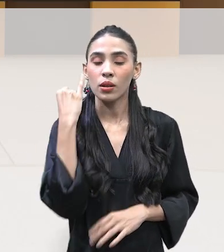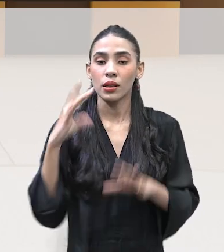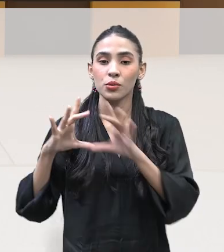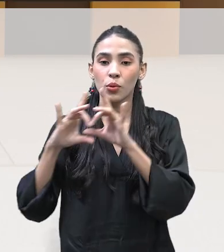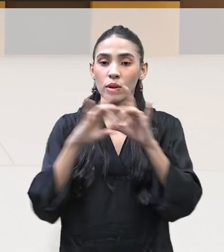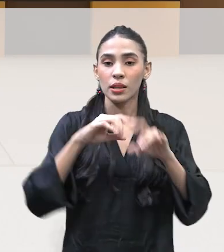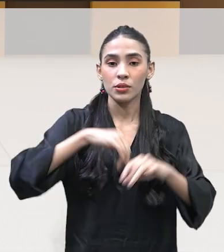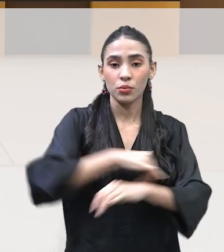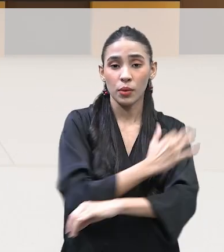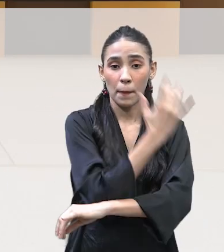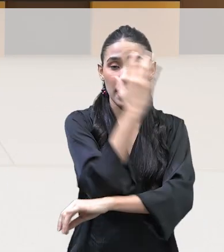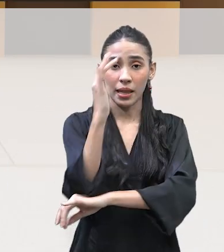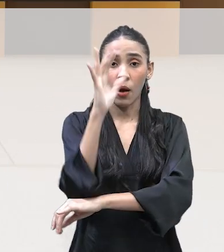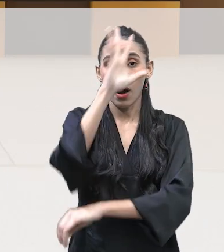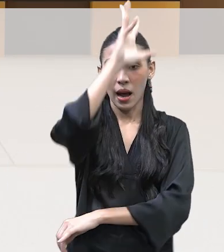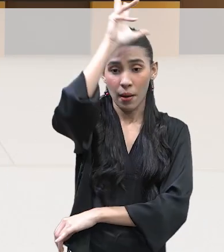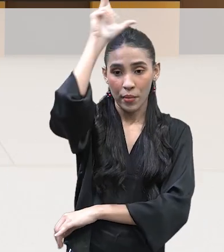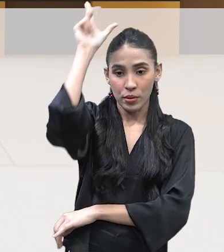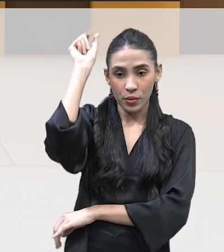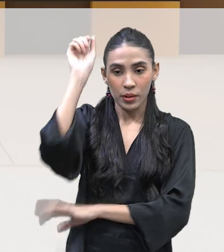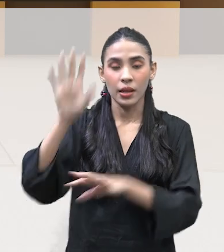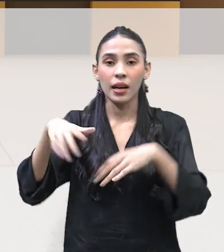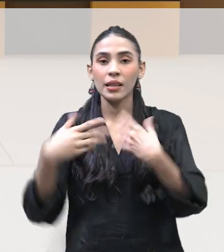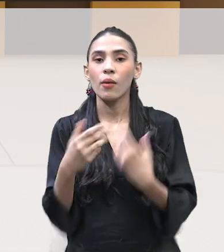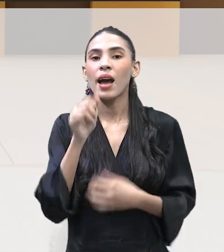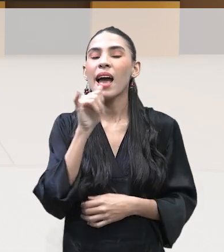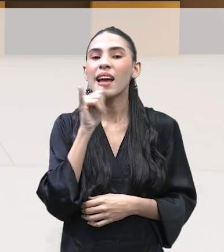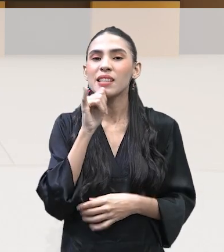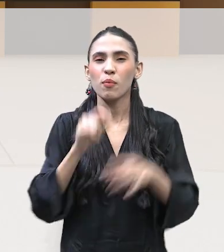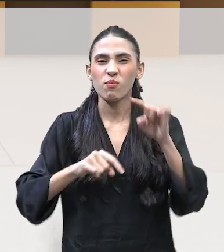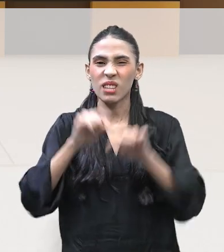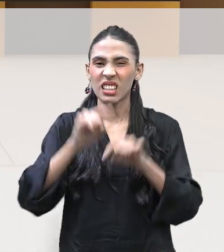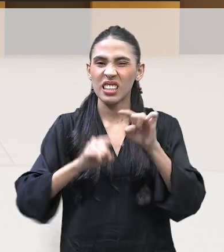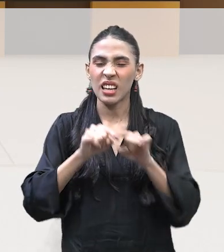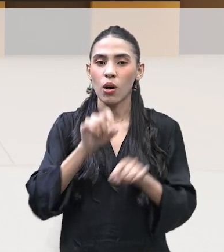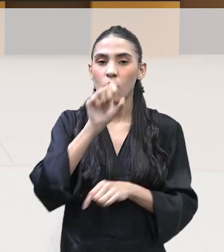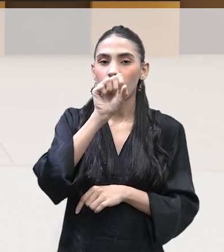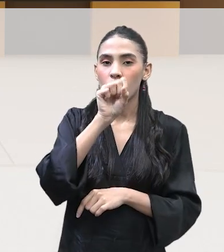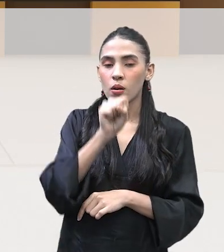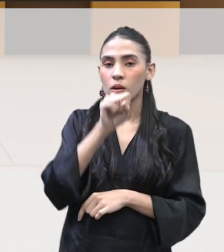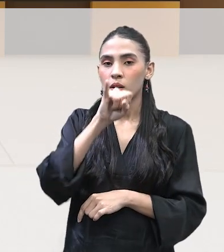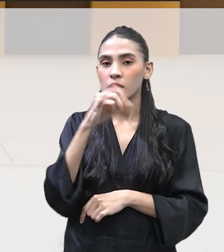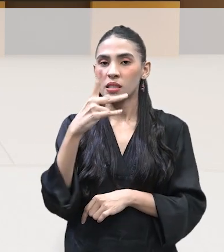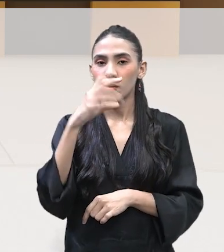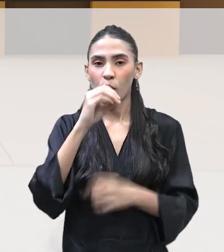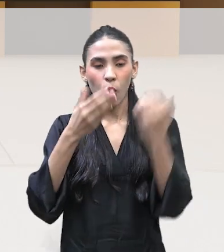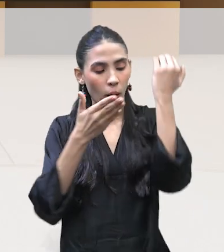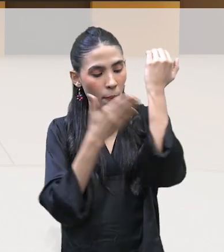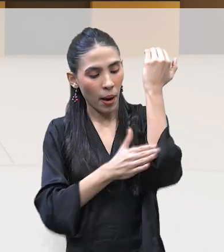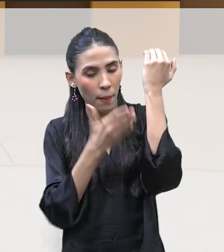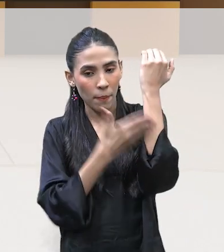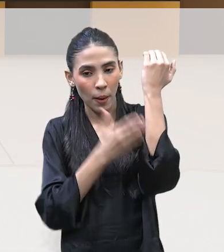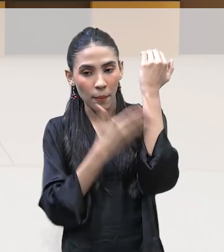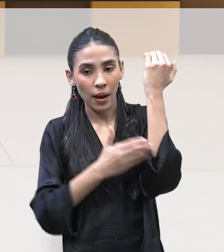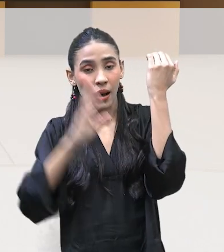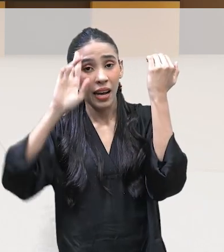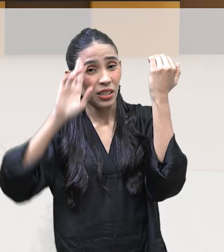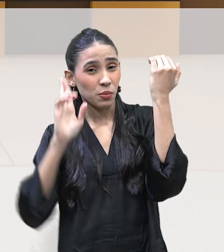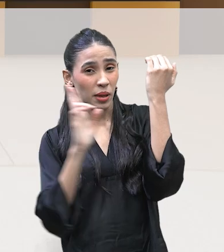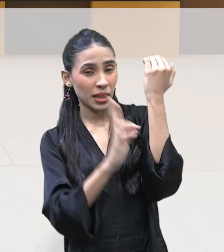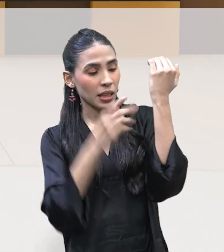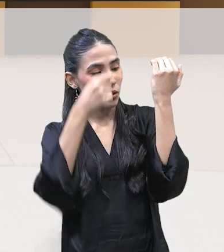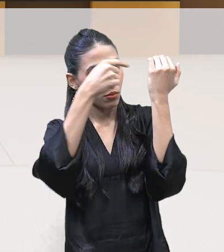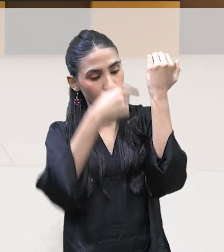contexto ambiental do Amazonas. Então, quando a professora falou do Cipó, por exemplo, a extração dele é feita de uma forma, respeitando o manejo,